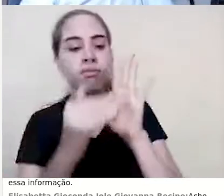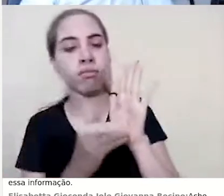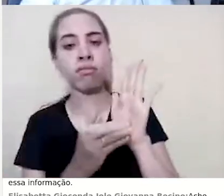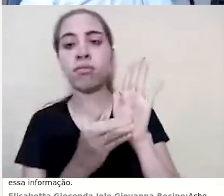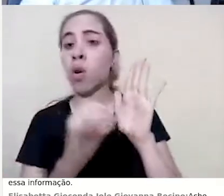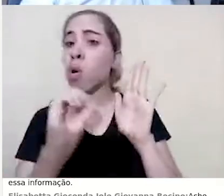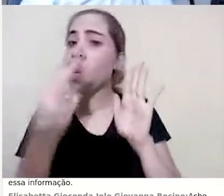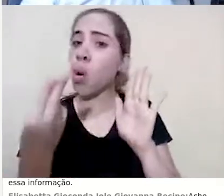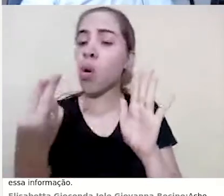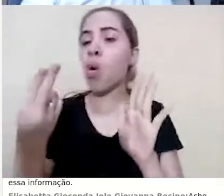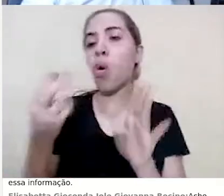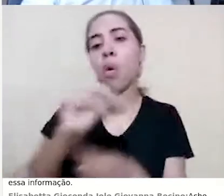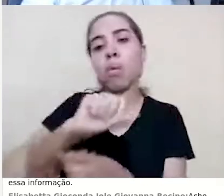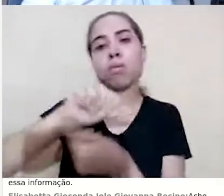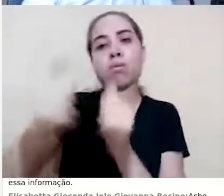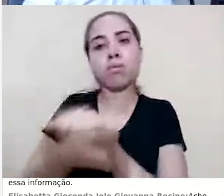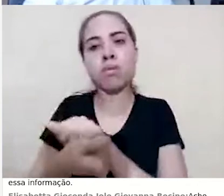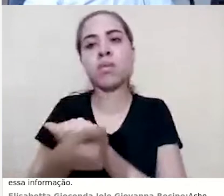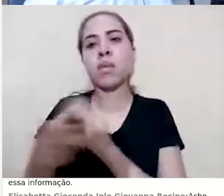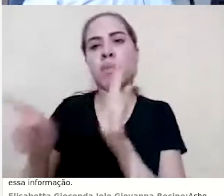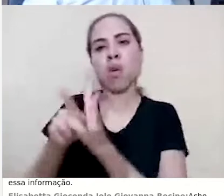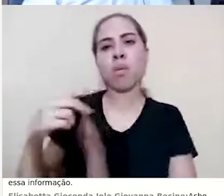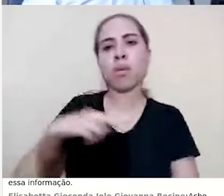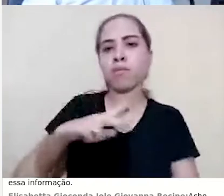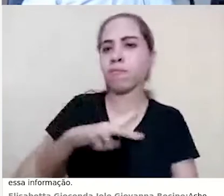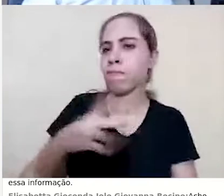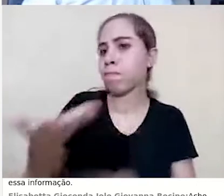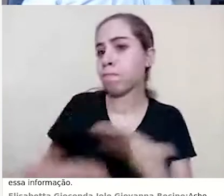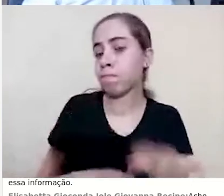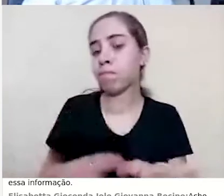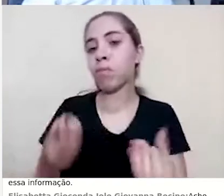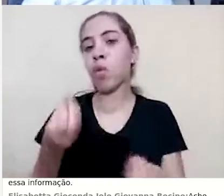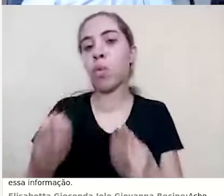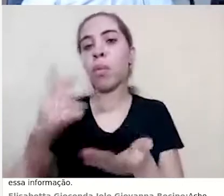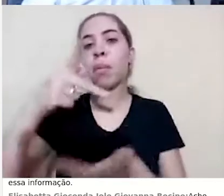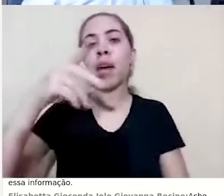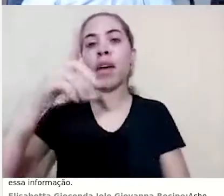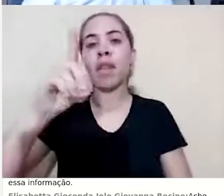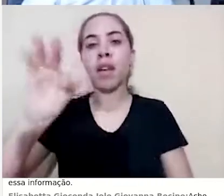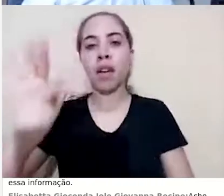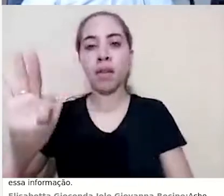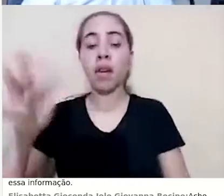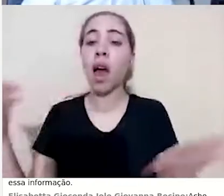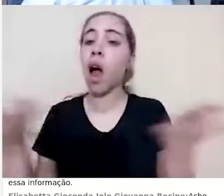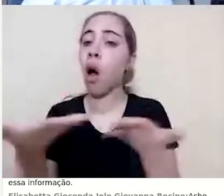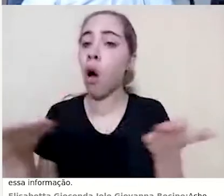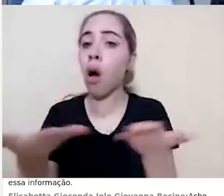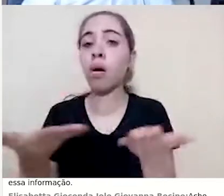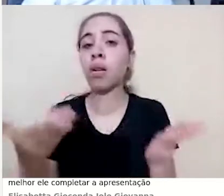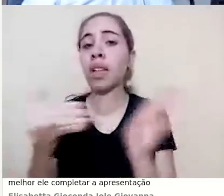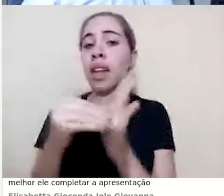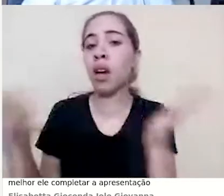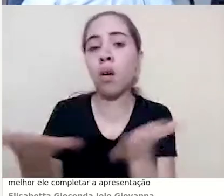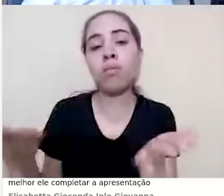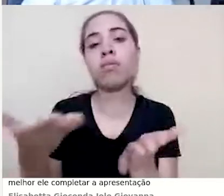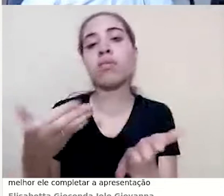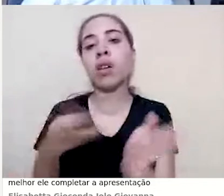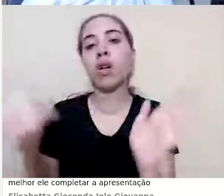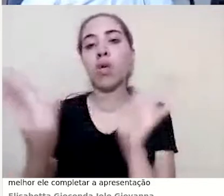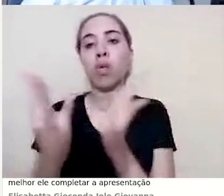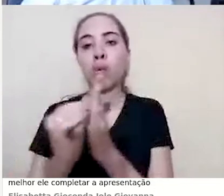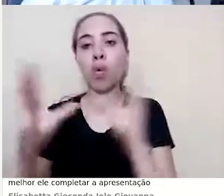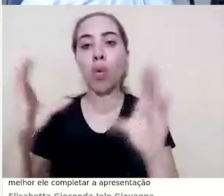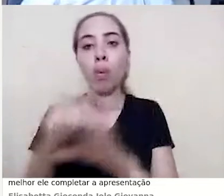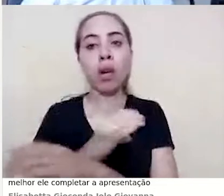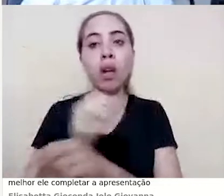gente que transforma em Excel, em PDF. Bom, até agora, acho melhor ele completar. Tem gente que está